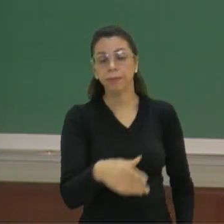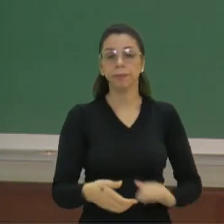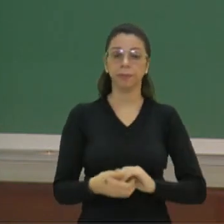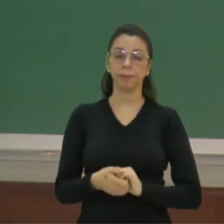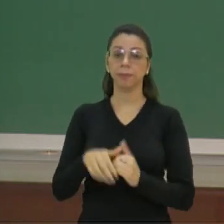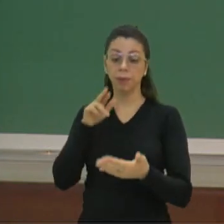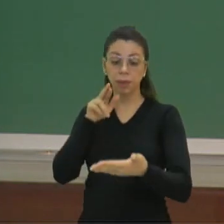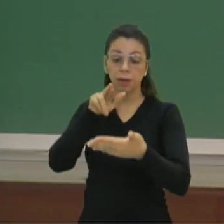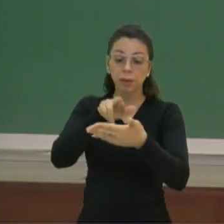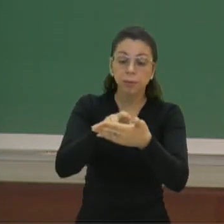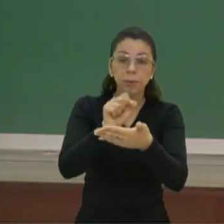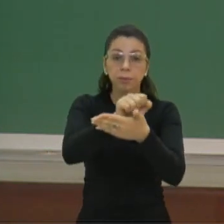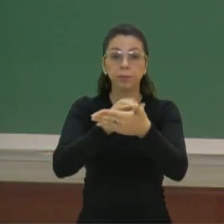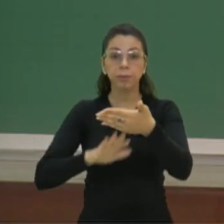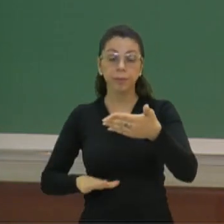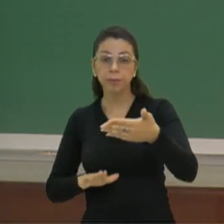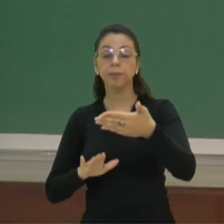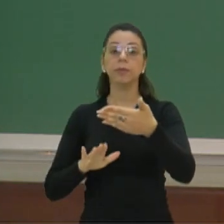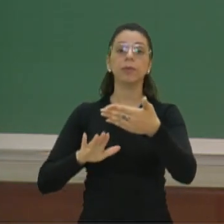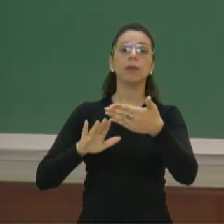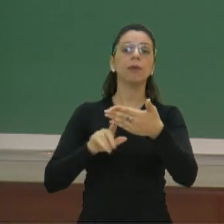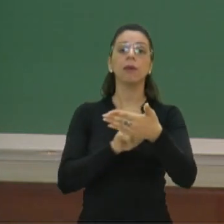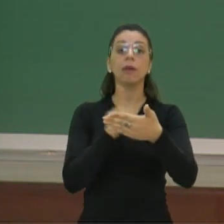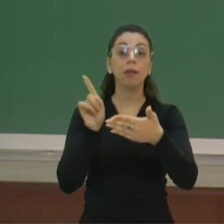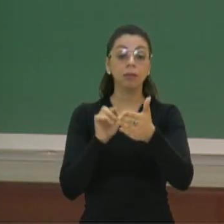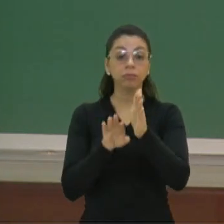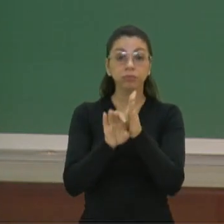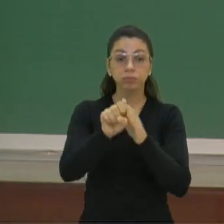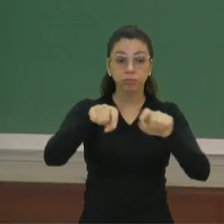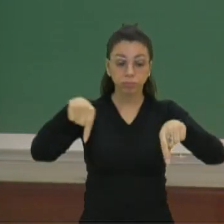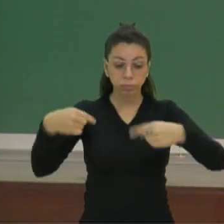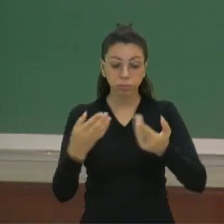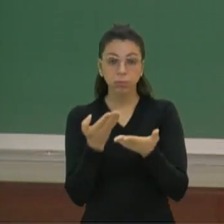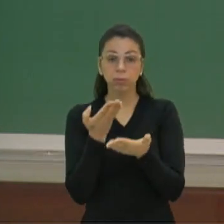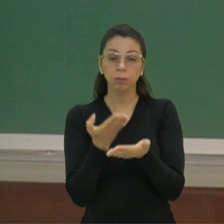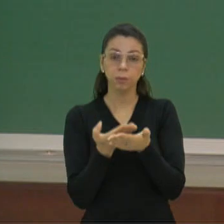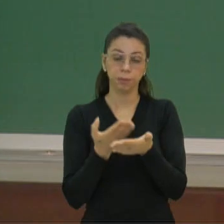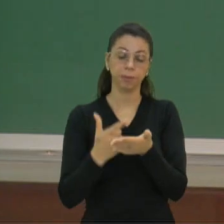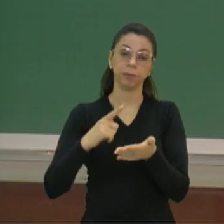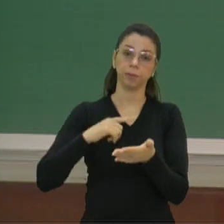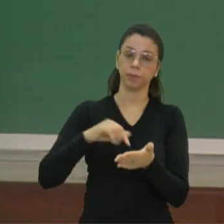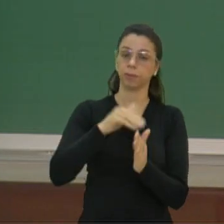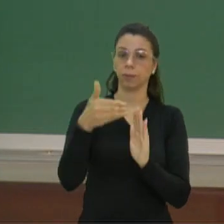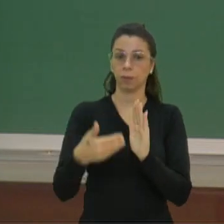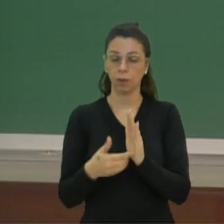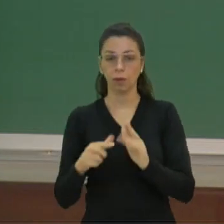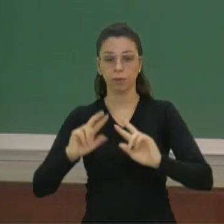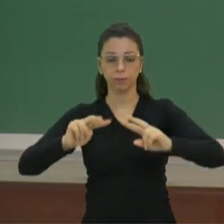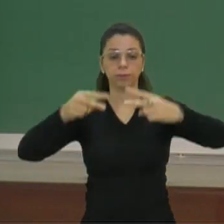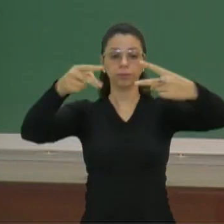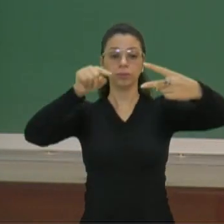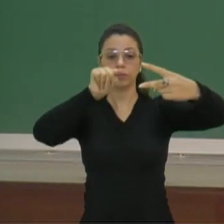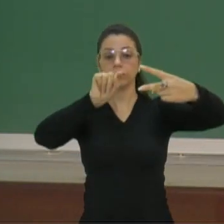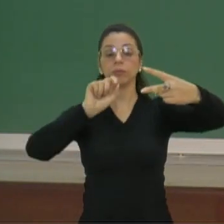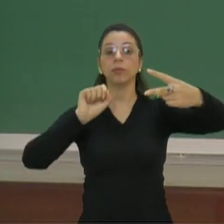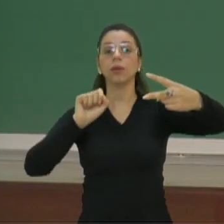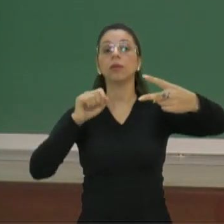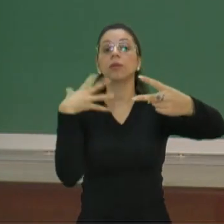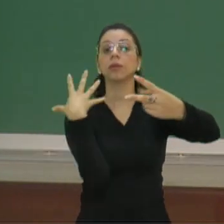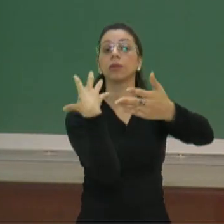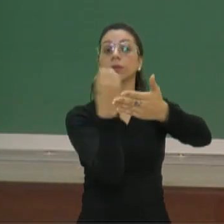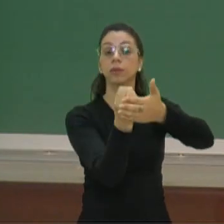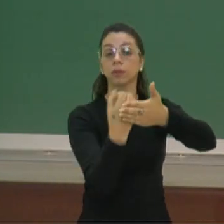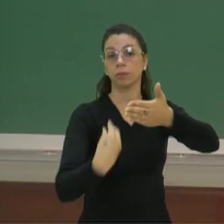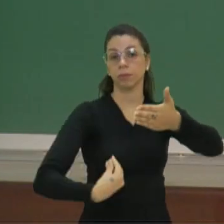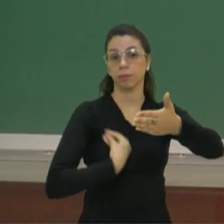Responder corretamente a atividade de presença lá no Classroom. Todas as aulas têm um link onde tem uma atividade de presença.